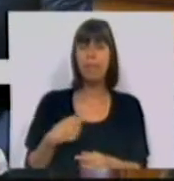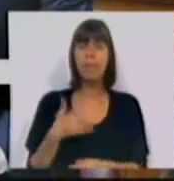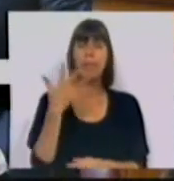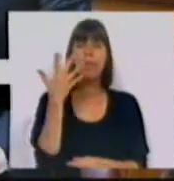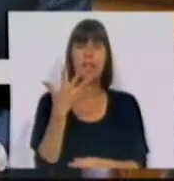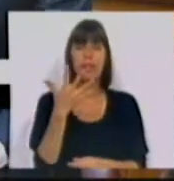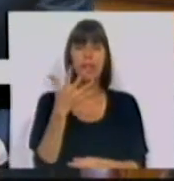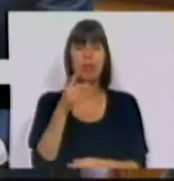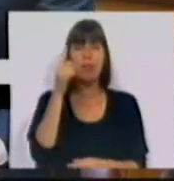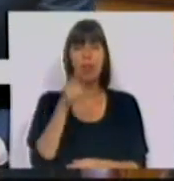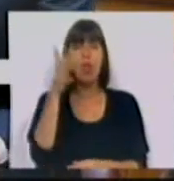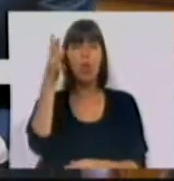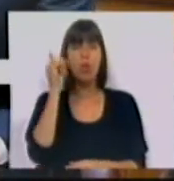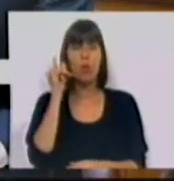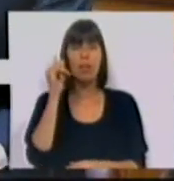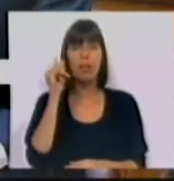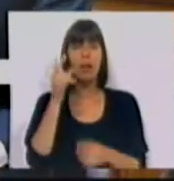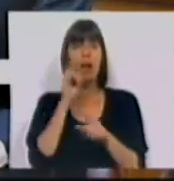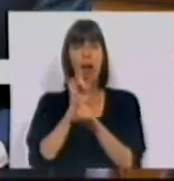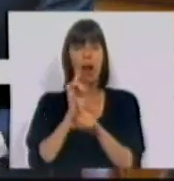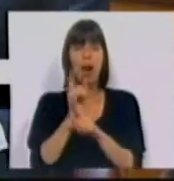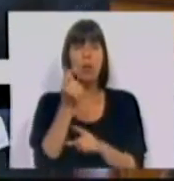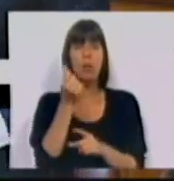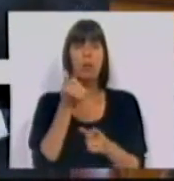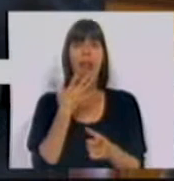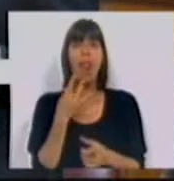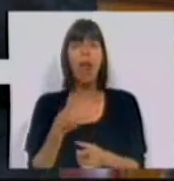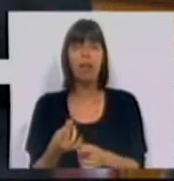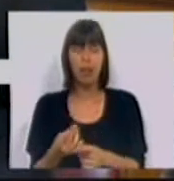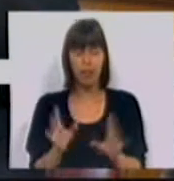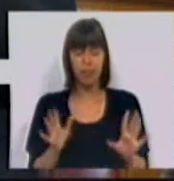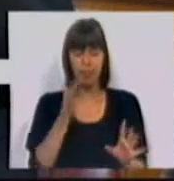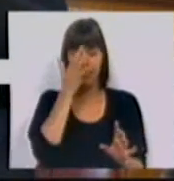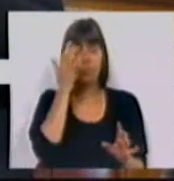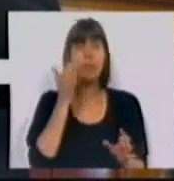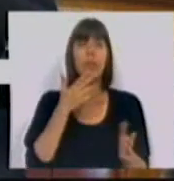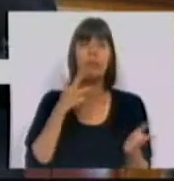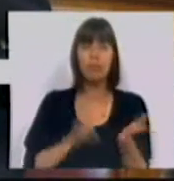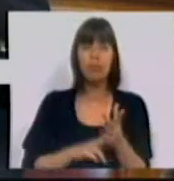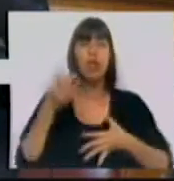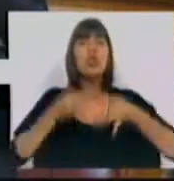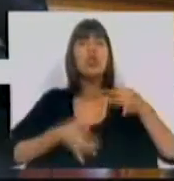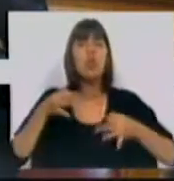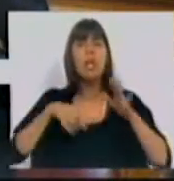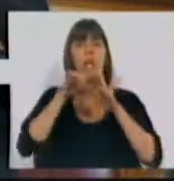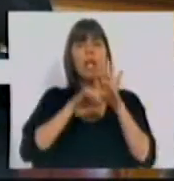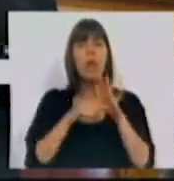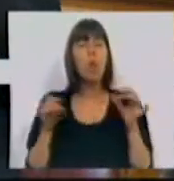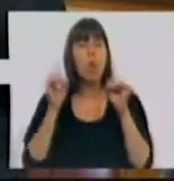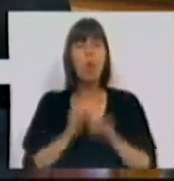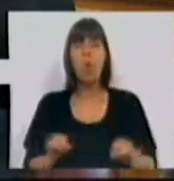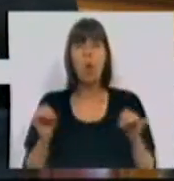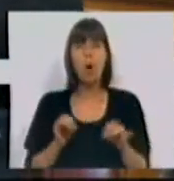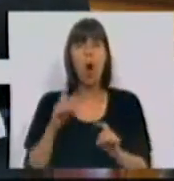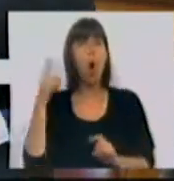5 dozeavos desse subsídio de Natal. É certo que do ponto de vista jurídico não há